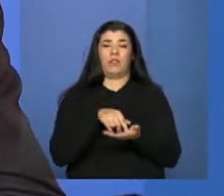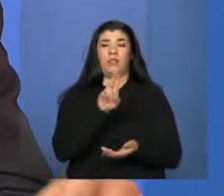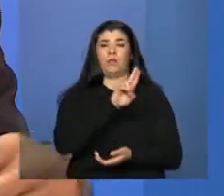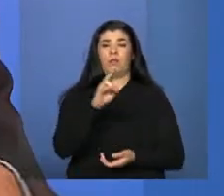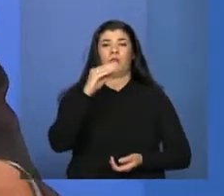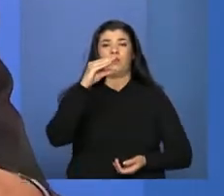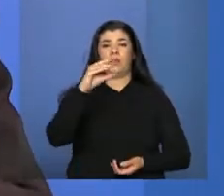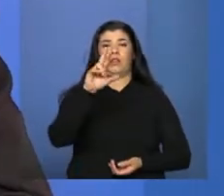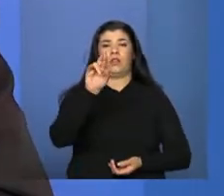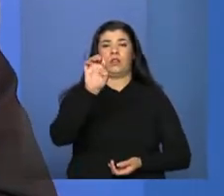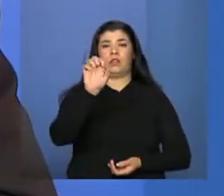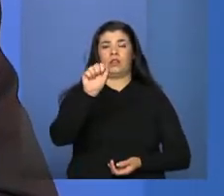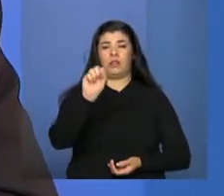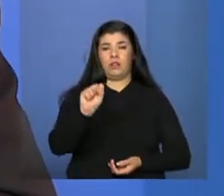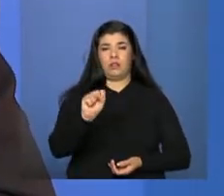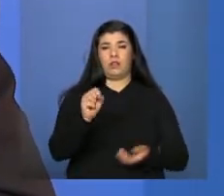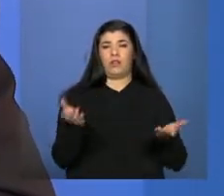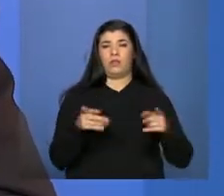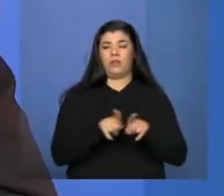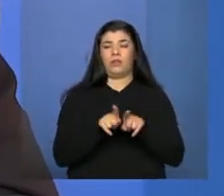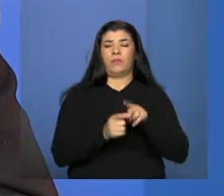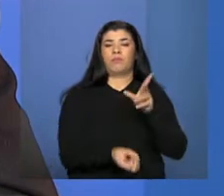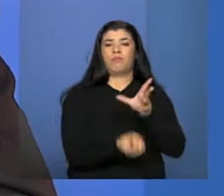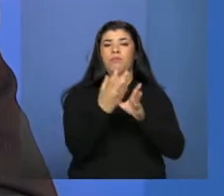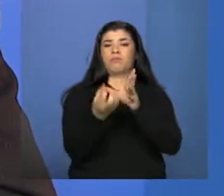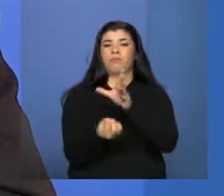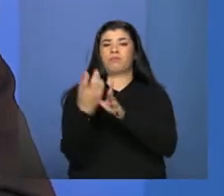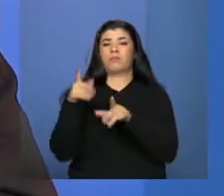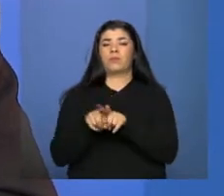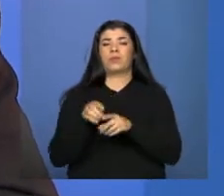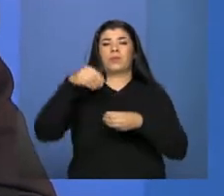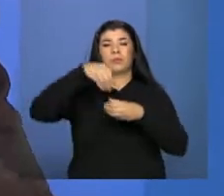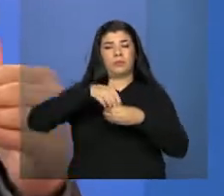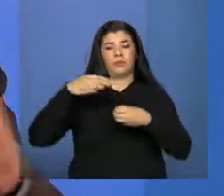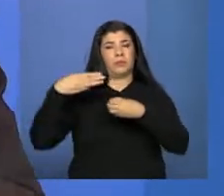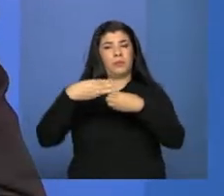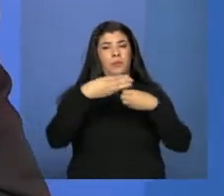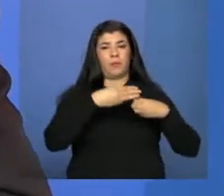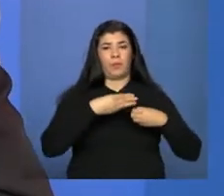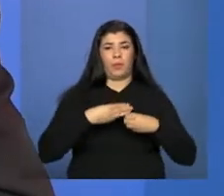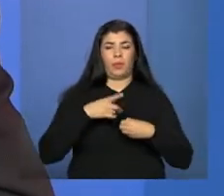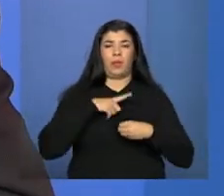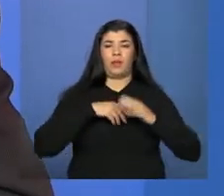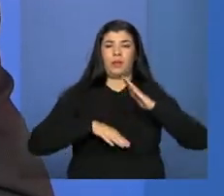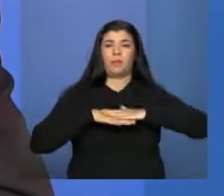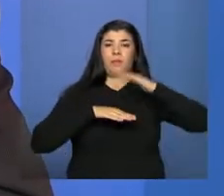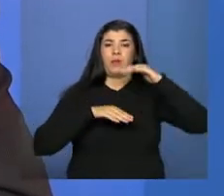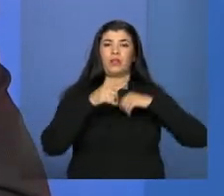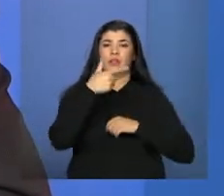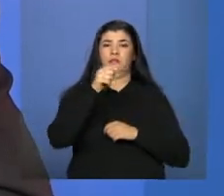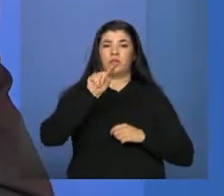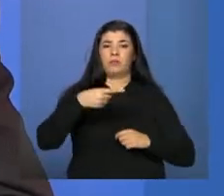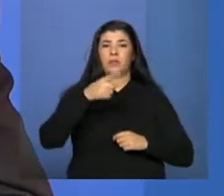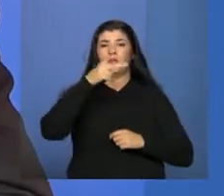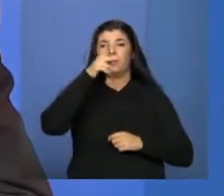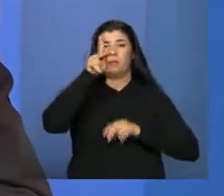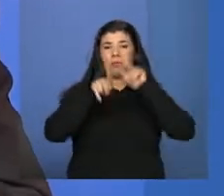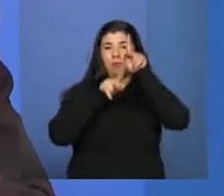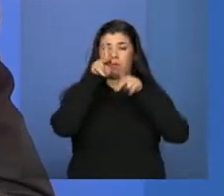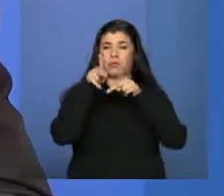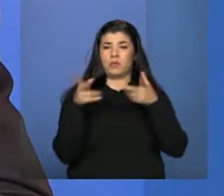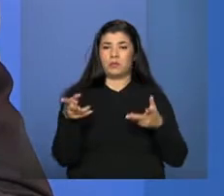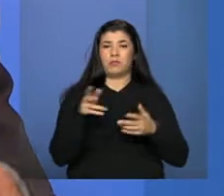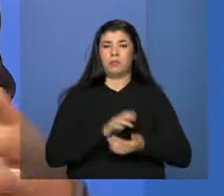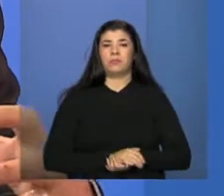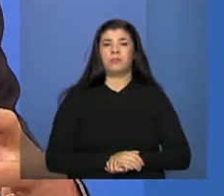mais de 2.500 hoje implantados nos municípios acima de 20 mil habitantes. Então, é uma